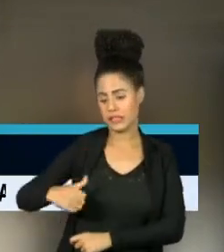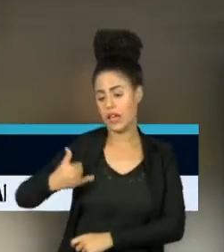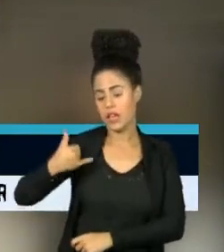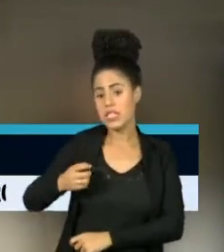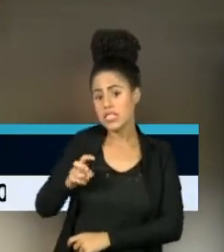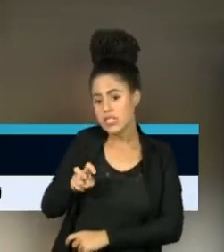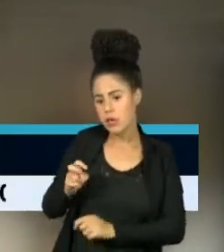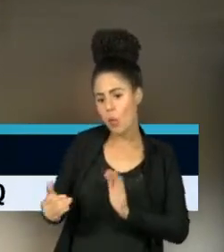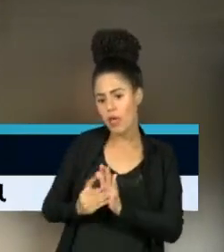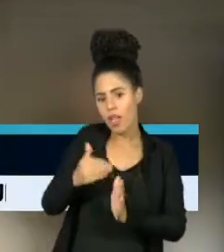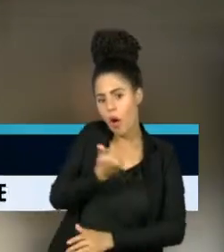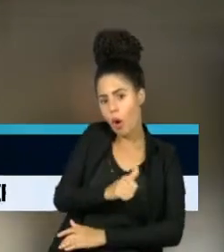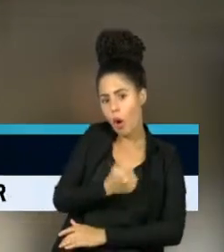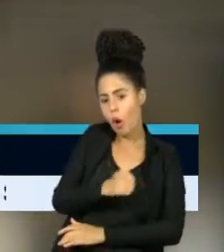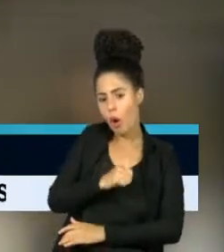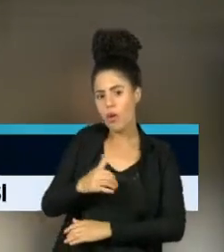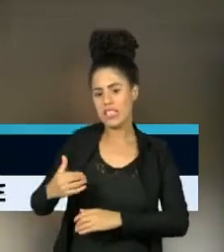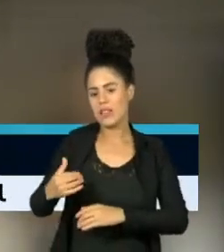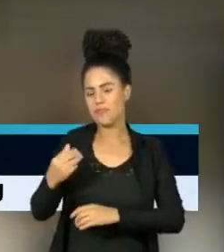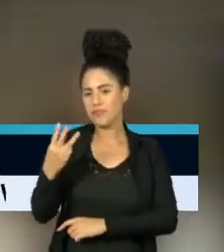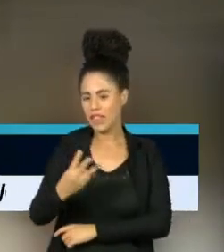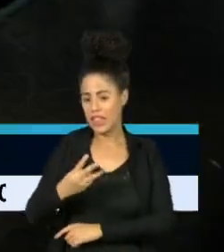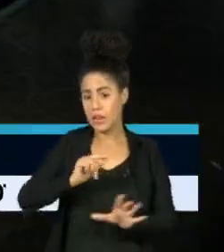anos em até 3 semanas. Obrigado. Obrigado. Obrigado. Obrigado. Obrigado. Obrigado.